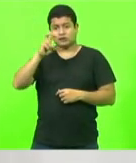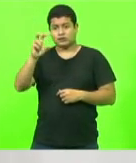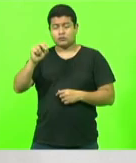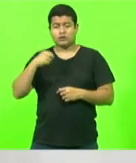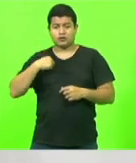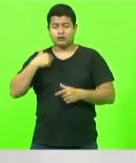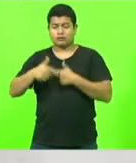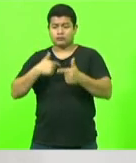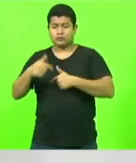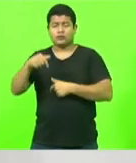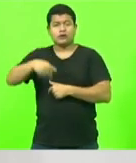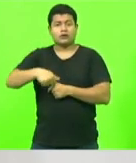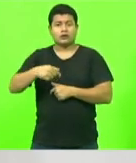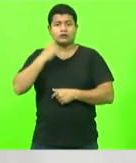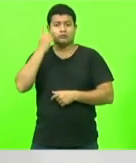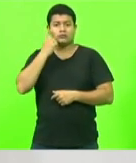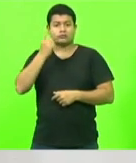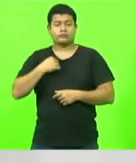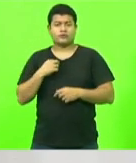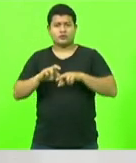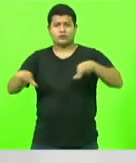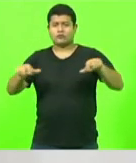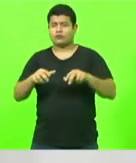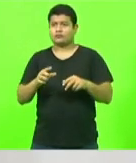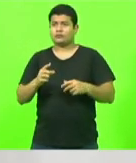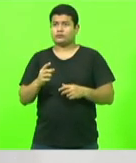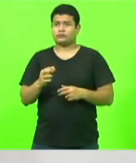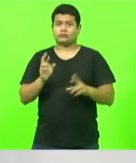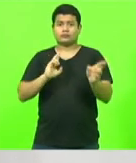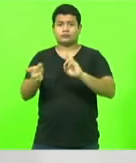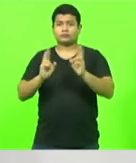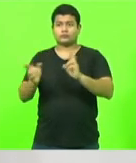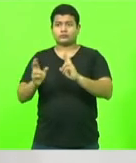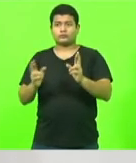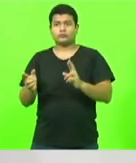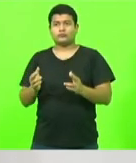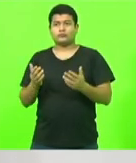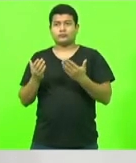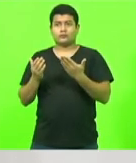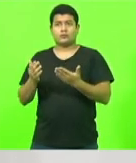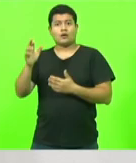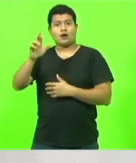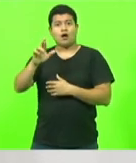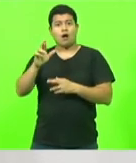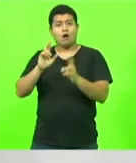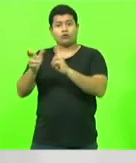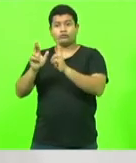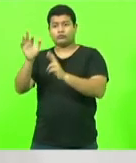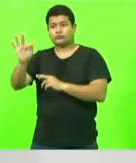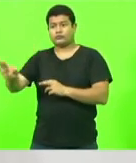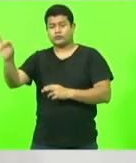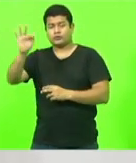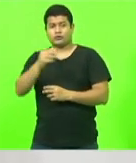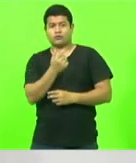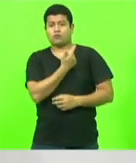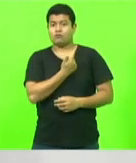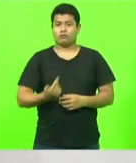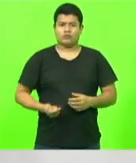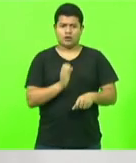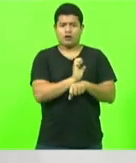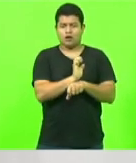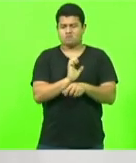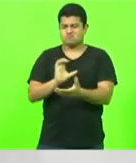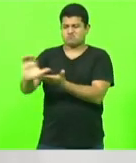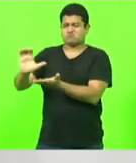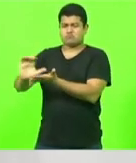Diversas rodovias estaduais que, por um lado, governo do Estado investe nas rodovias federais, mas deixa de fazer investimento nas